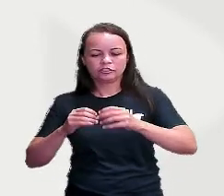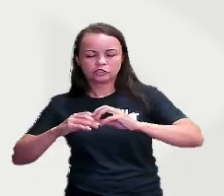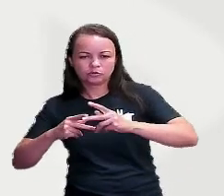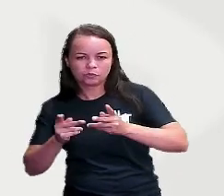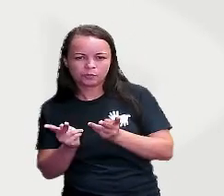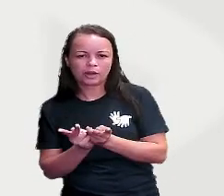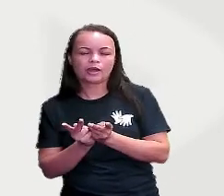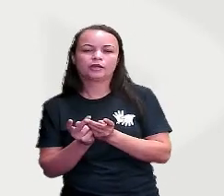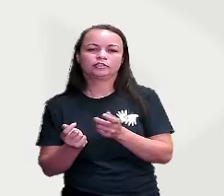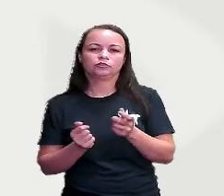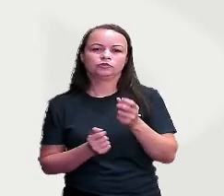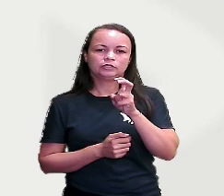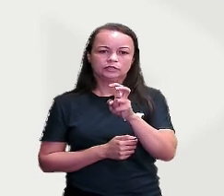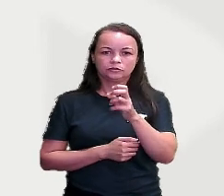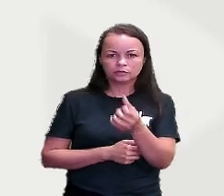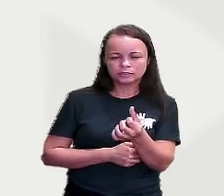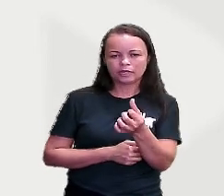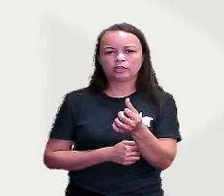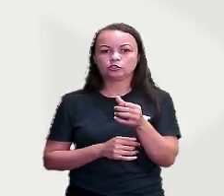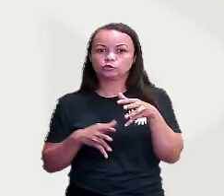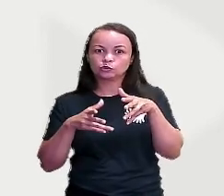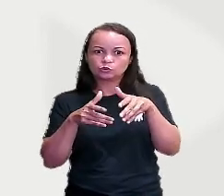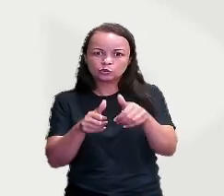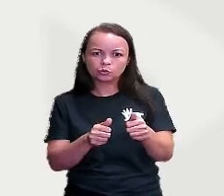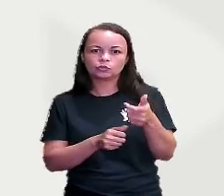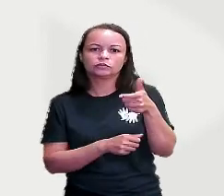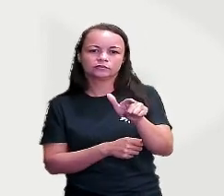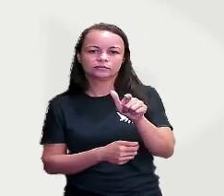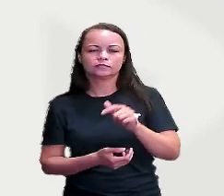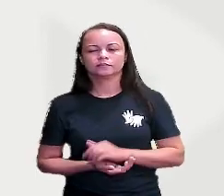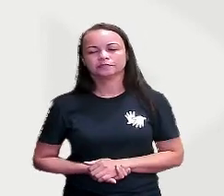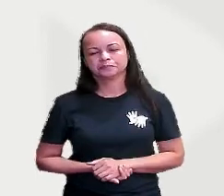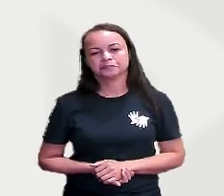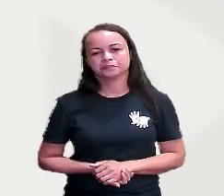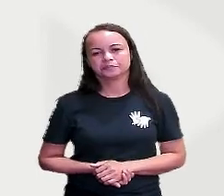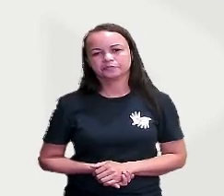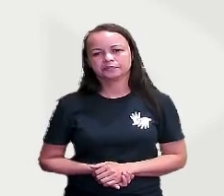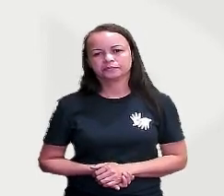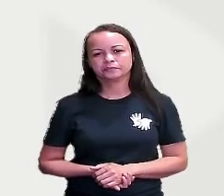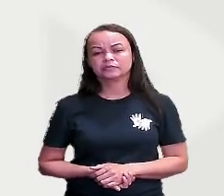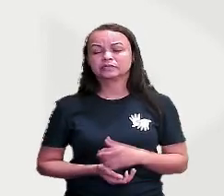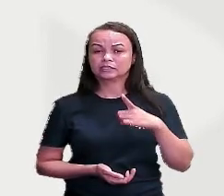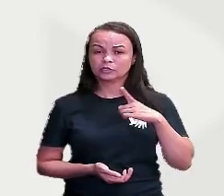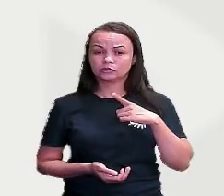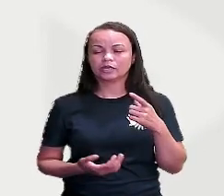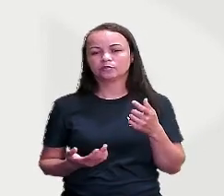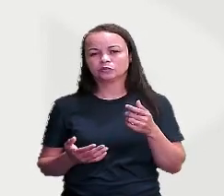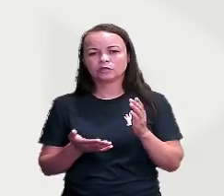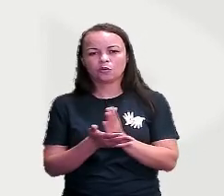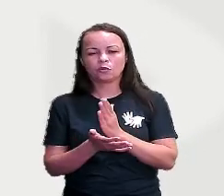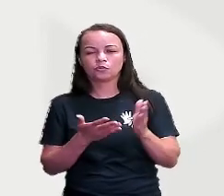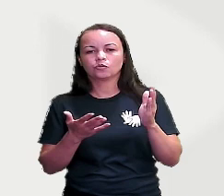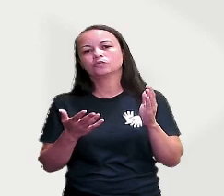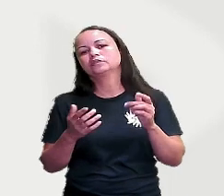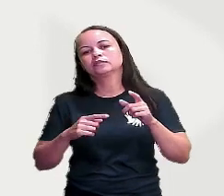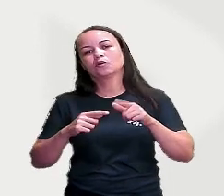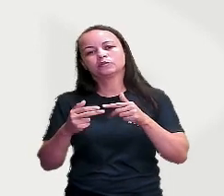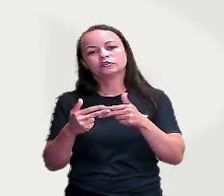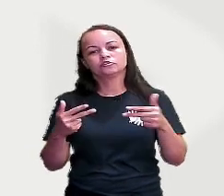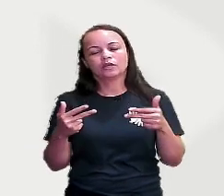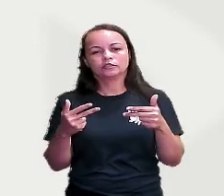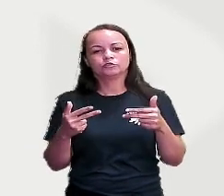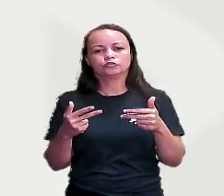seis, tudo outra vez. E aí, nessa canção, temos alguns objetos escolares. Objetos escolares.